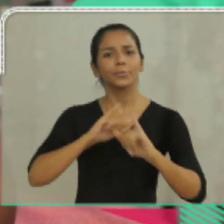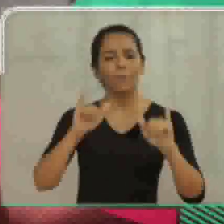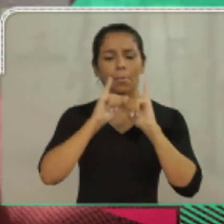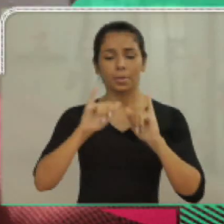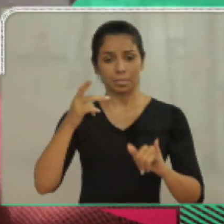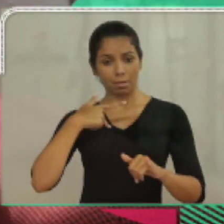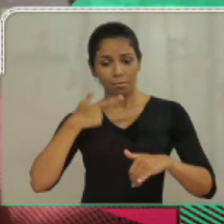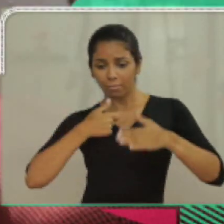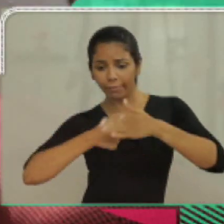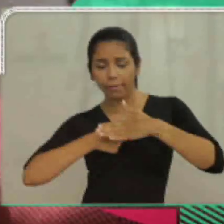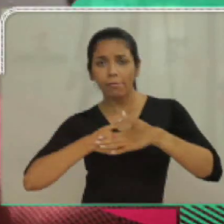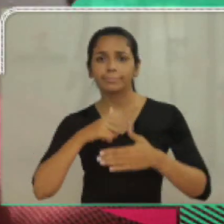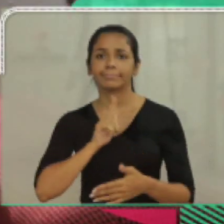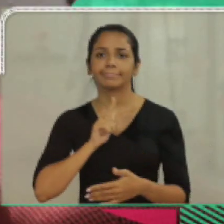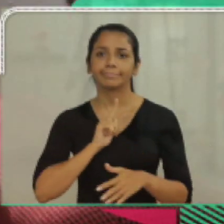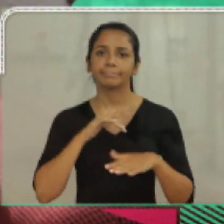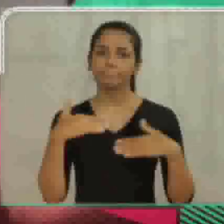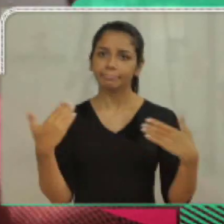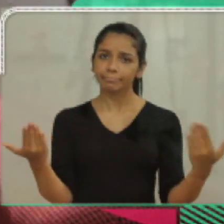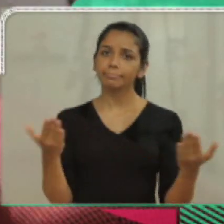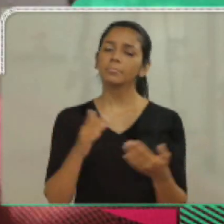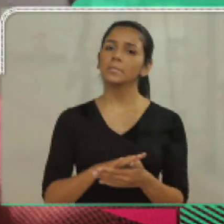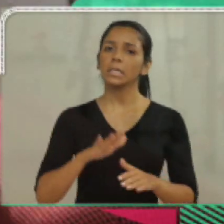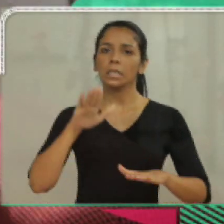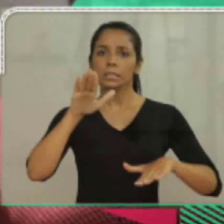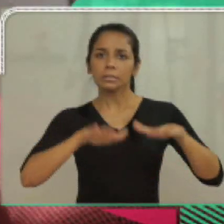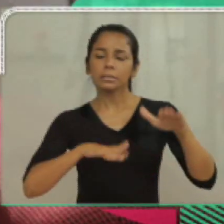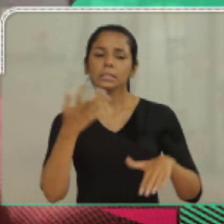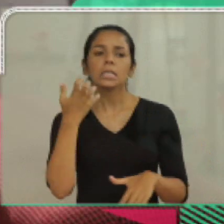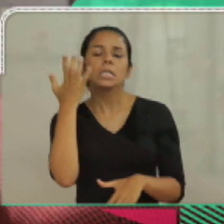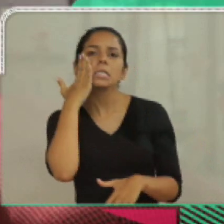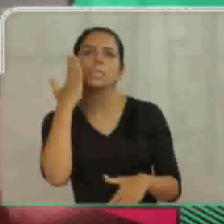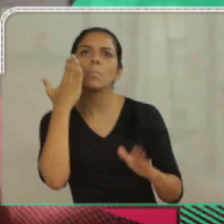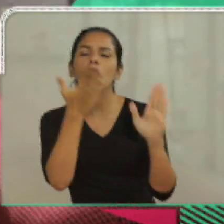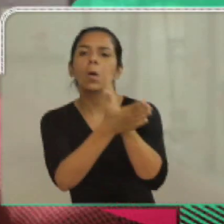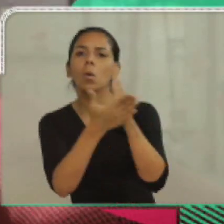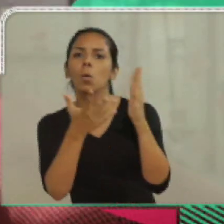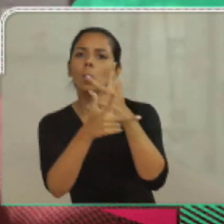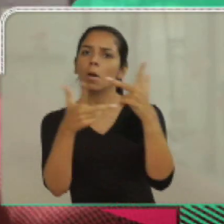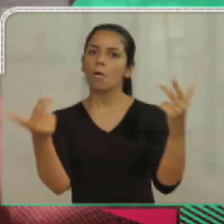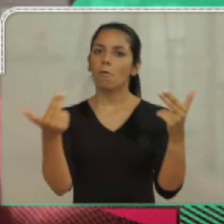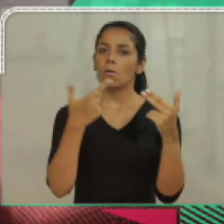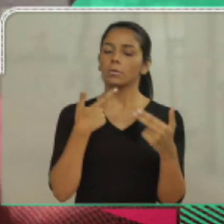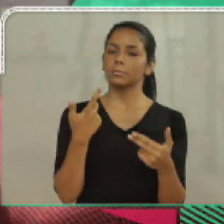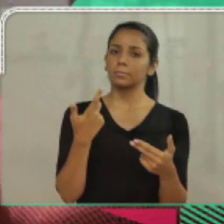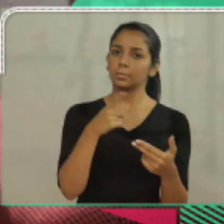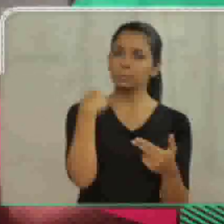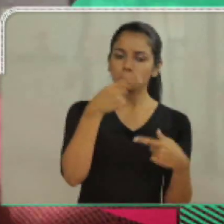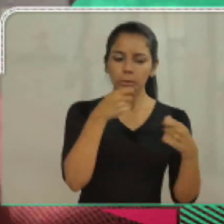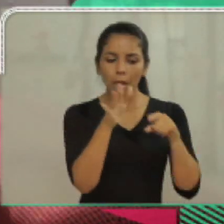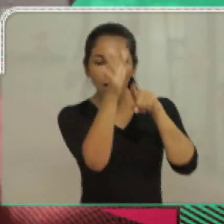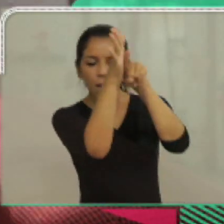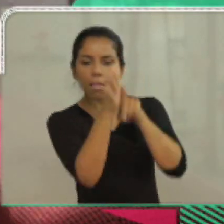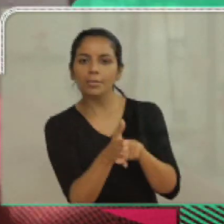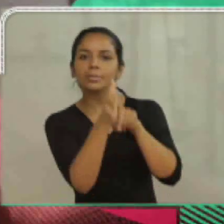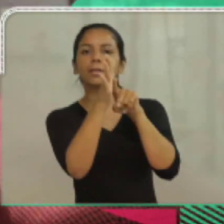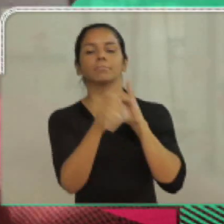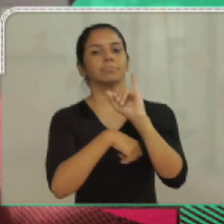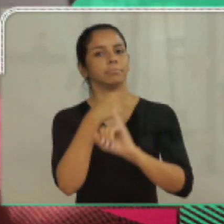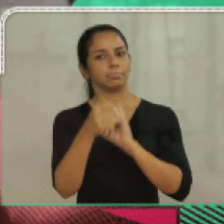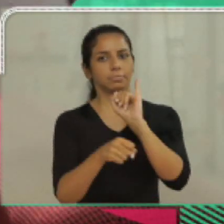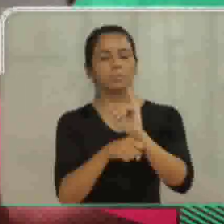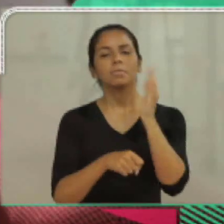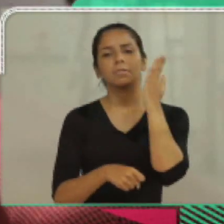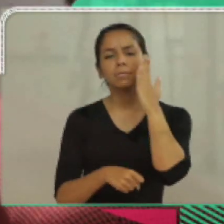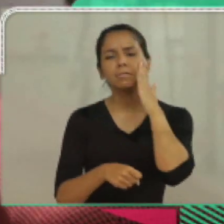o texto, baseado na falta de informação que eu mesmo tenho. Às vezes